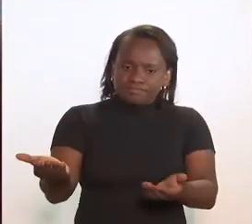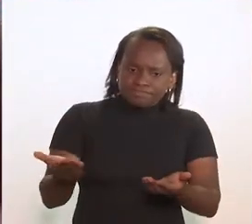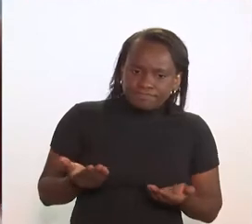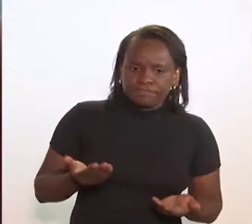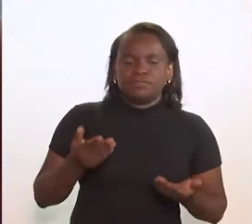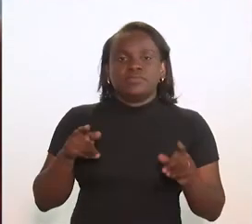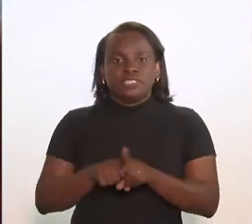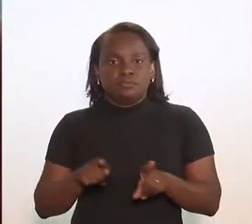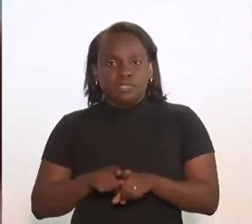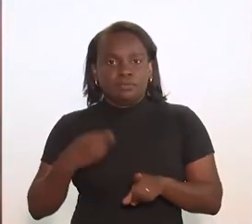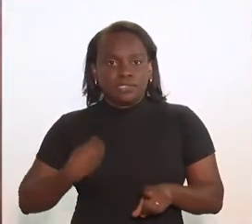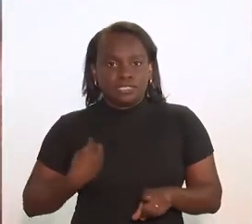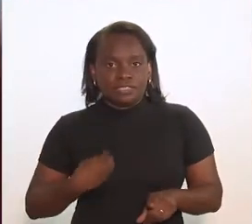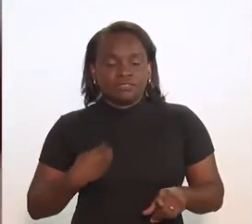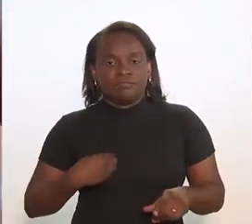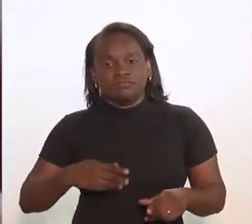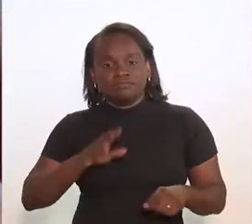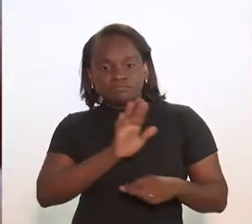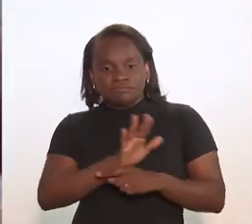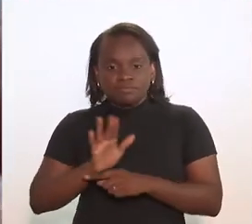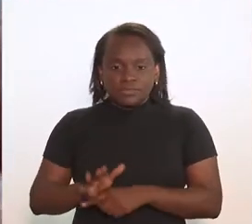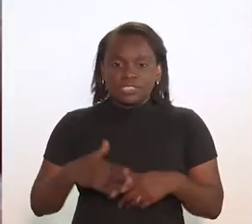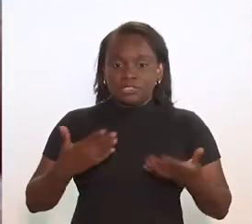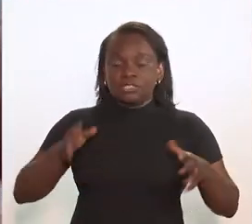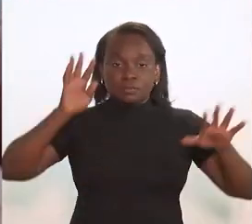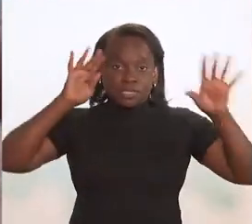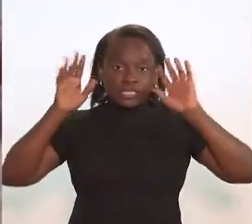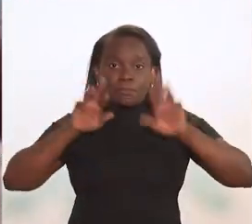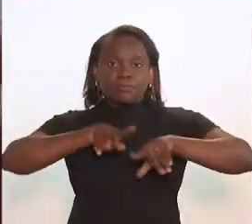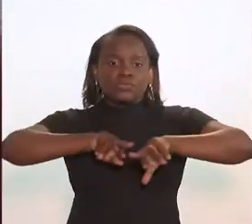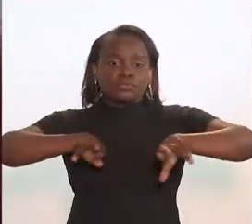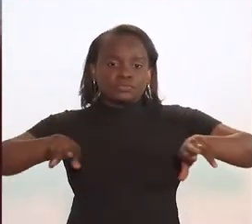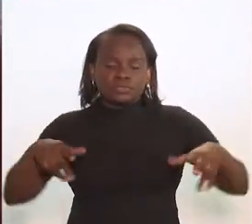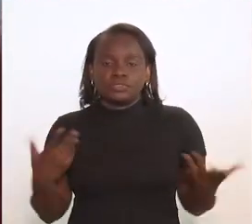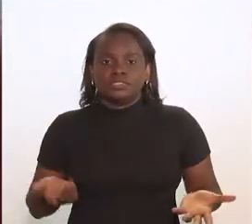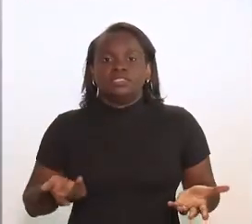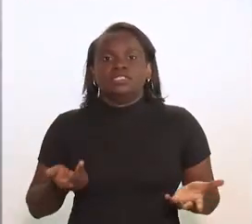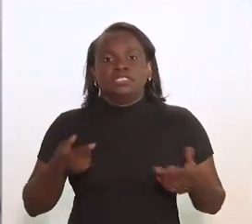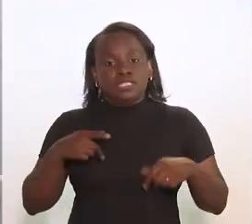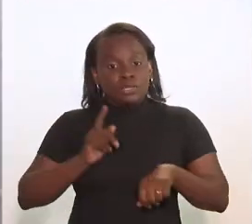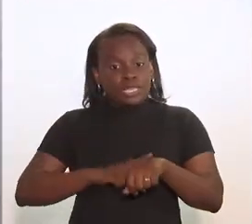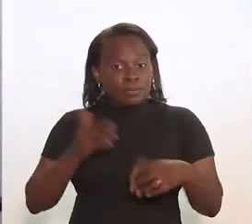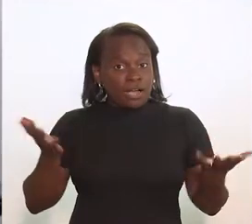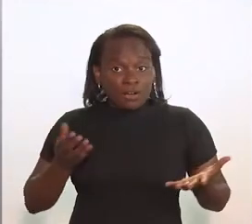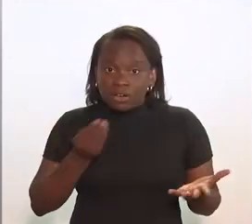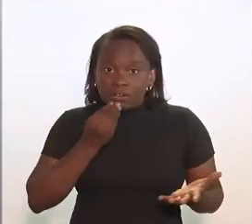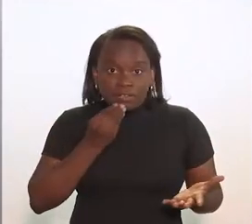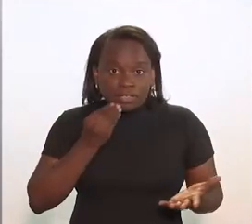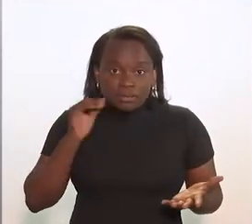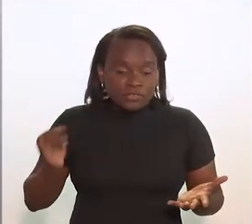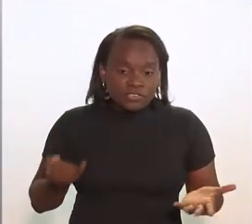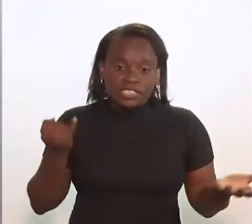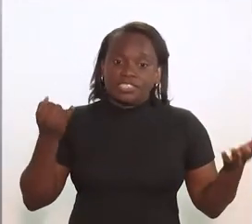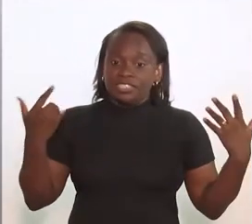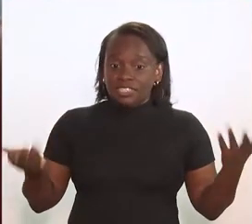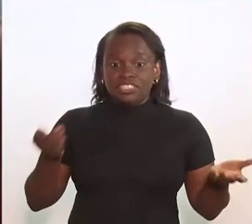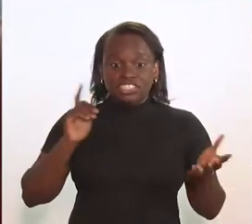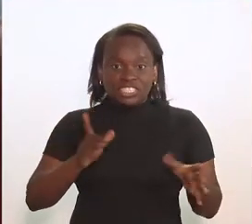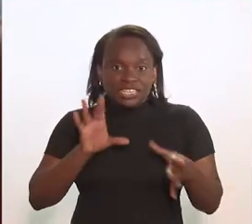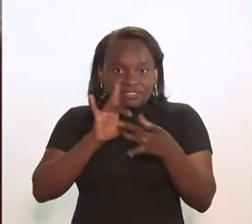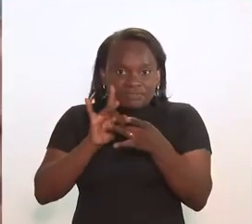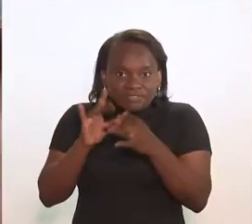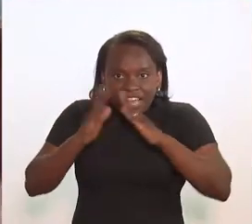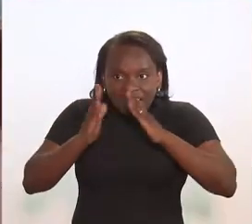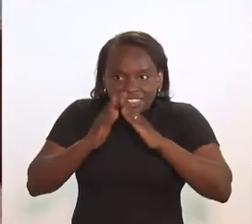doar um pouquinho, de ter uma participação filantrópica. Então, eu acho que a gente tem que pensar em muita coisa e o momento é propício para